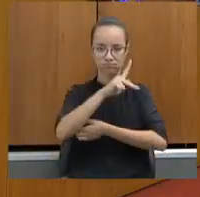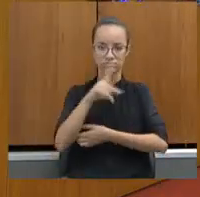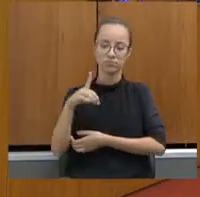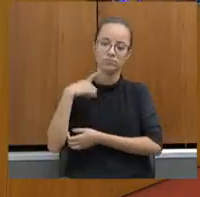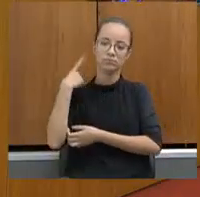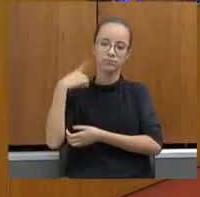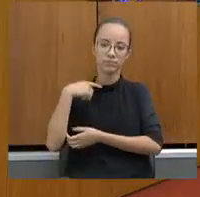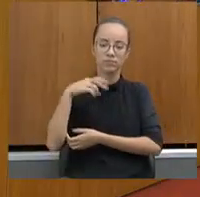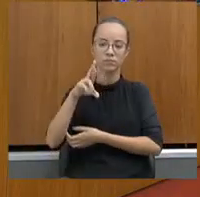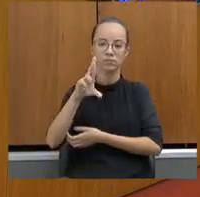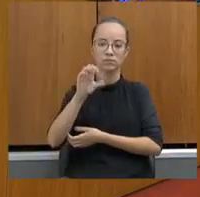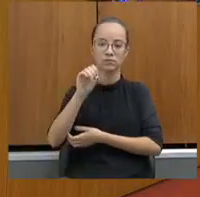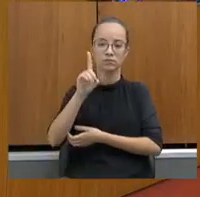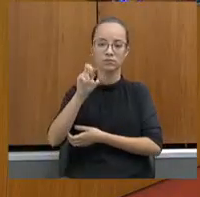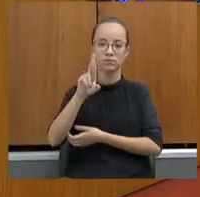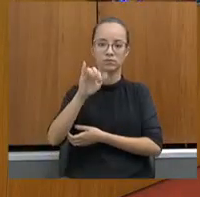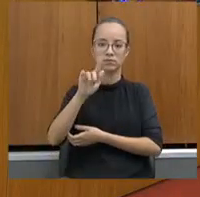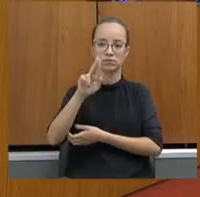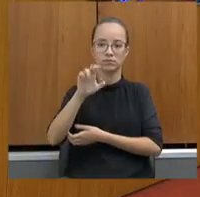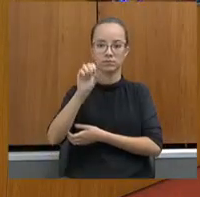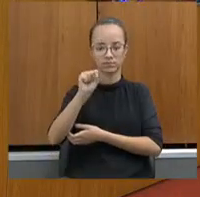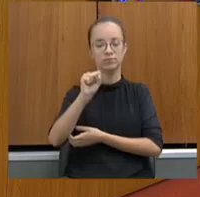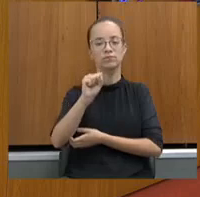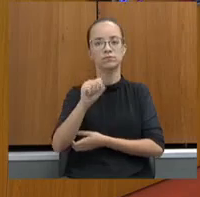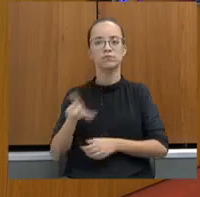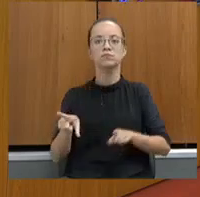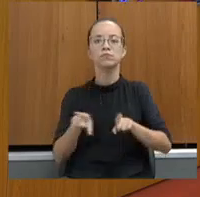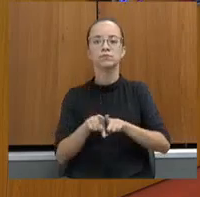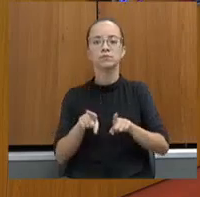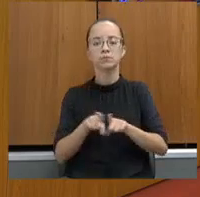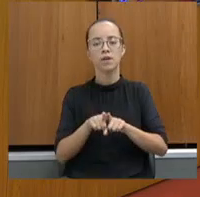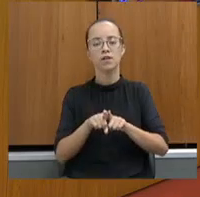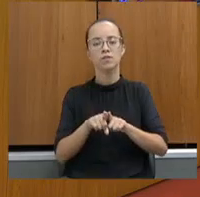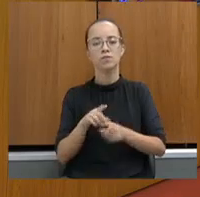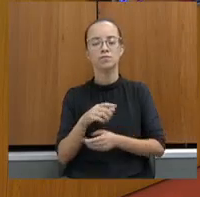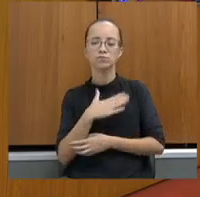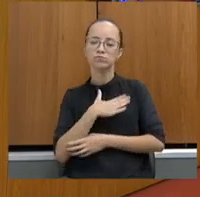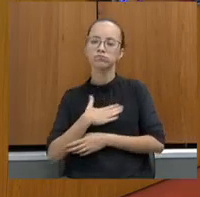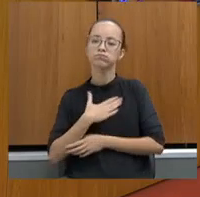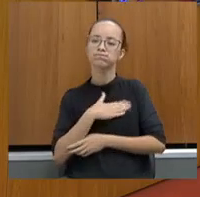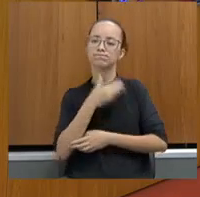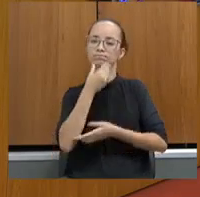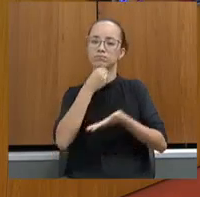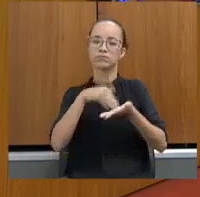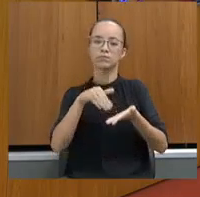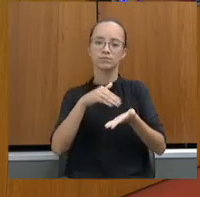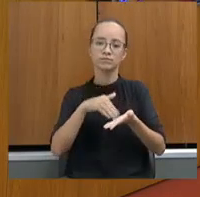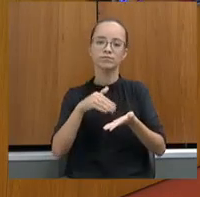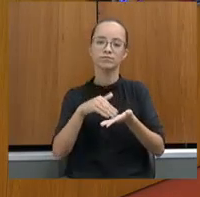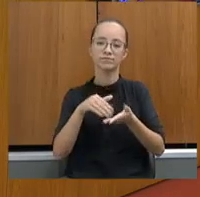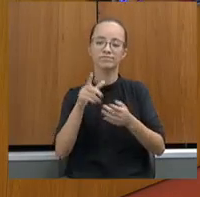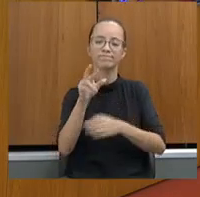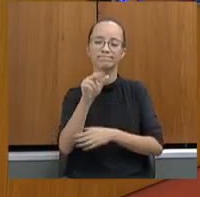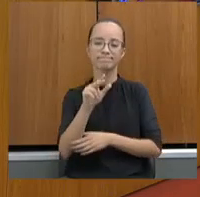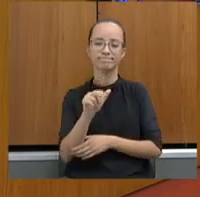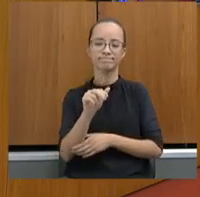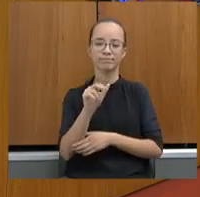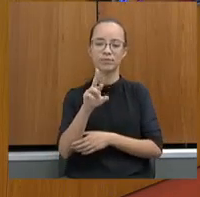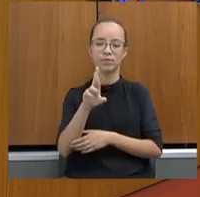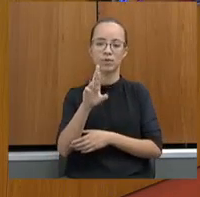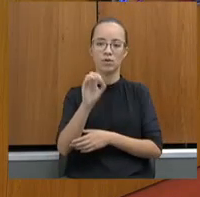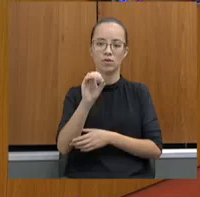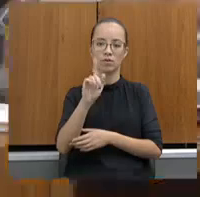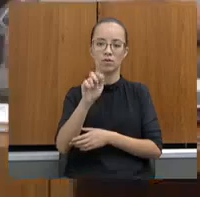Sargento Rodrigues, e também o nosso querido secretário, meu irmão Rogério Greco, prazer